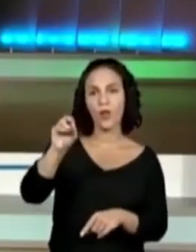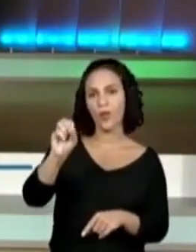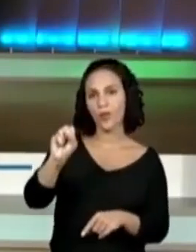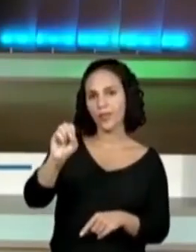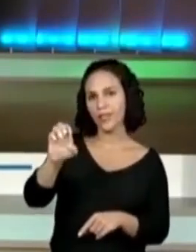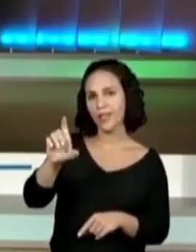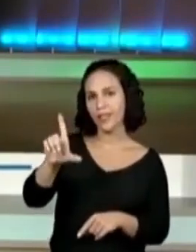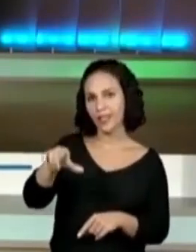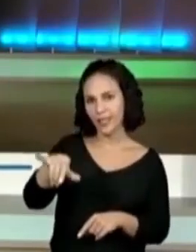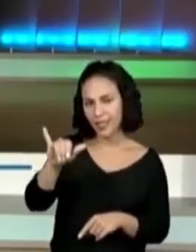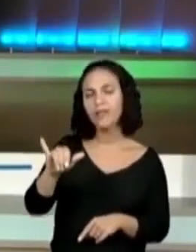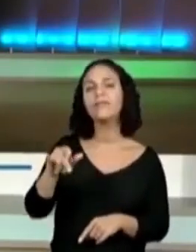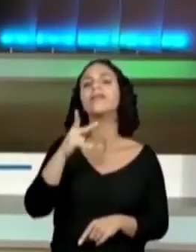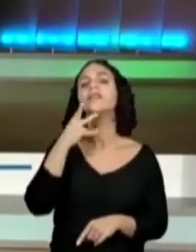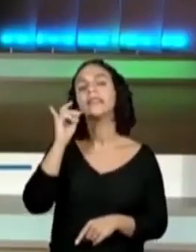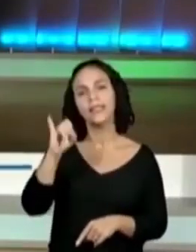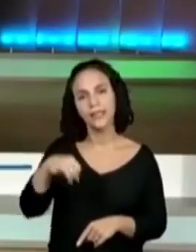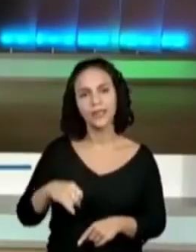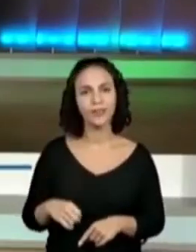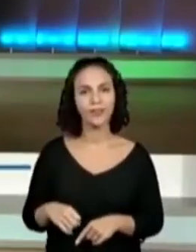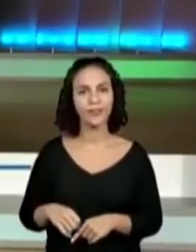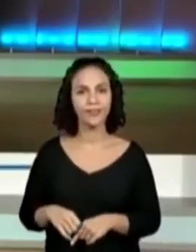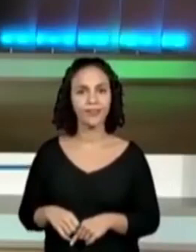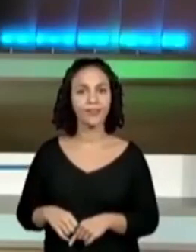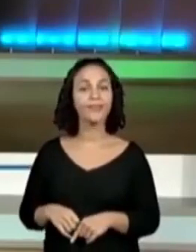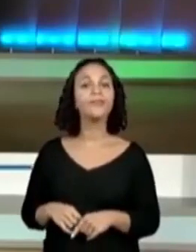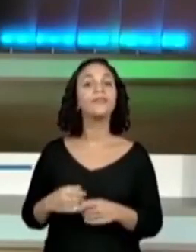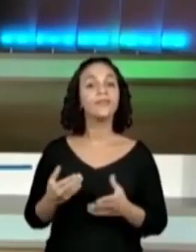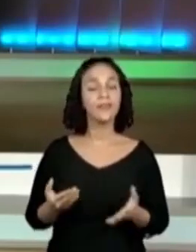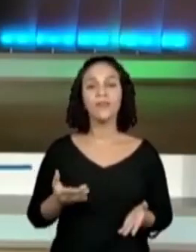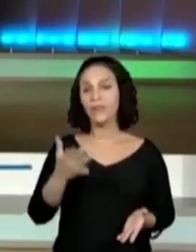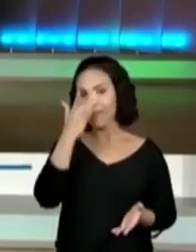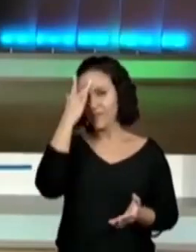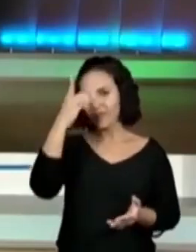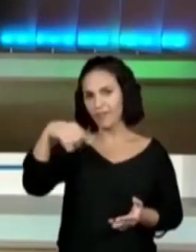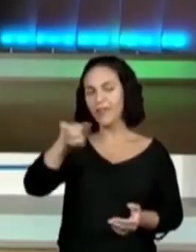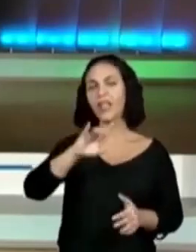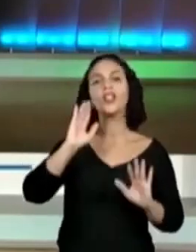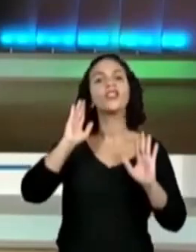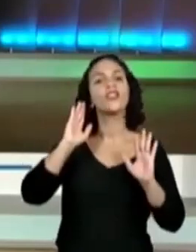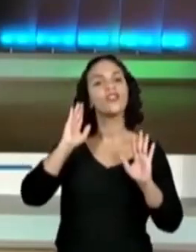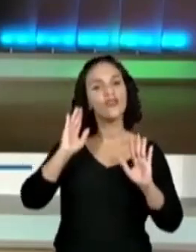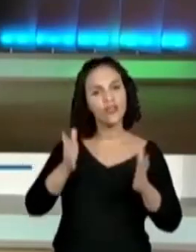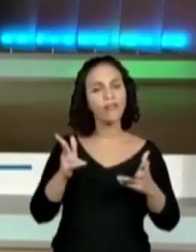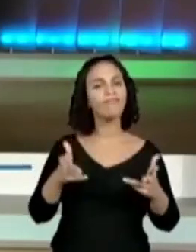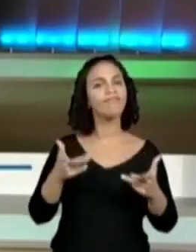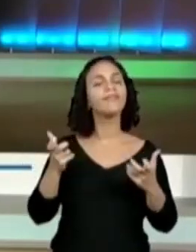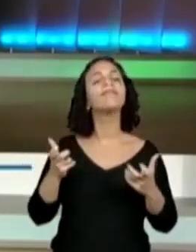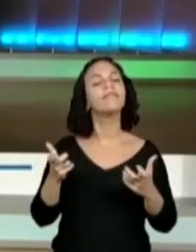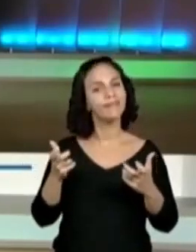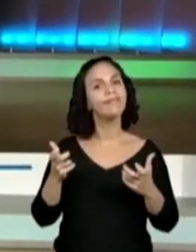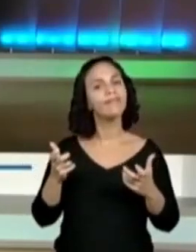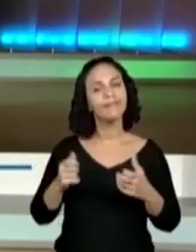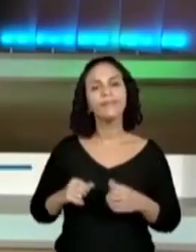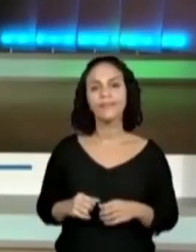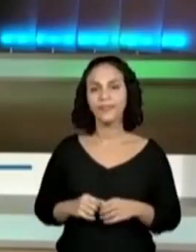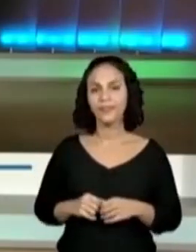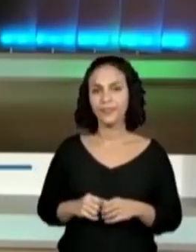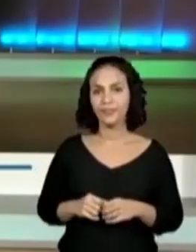sim. A galera do quinto ano G, algumas pessoas já foram, já repararam. E